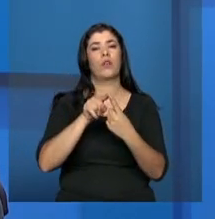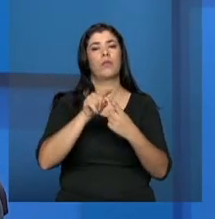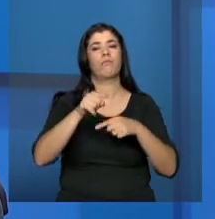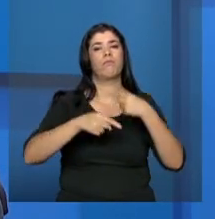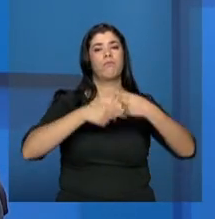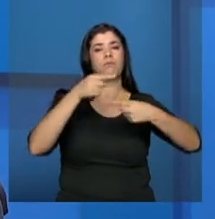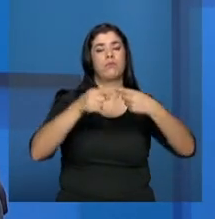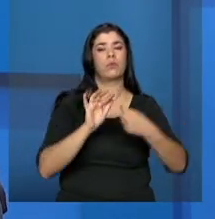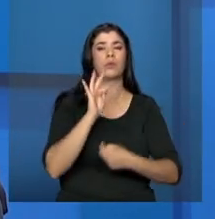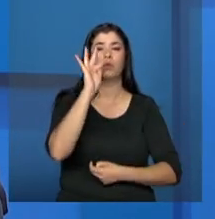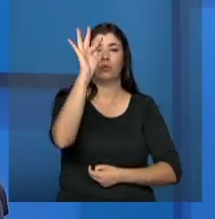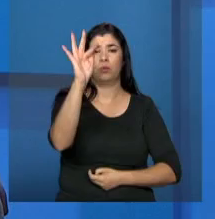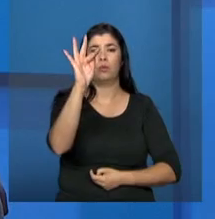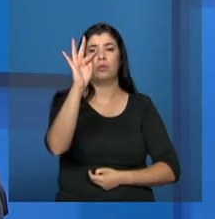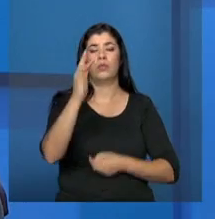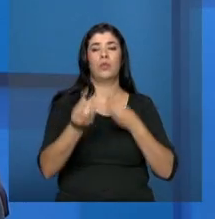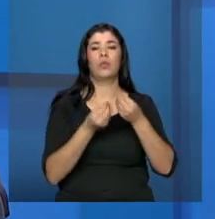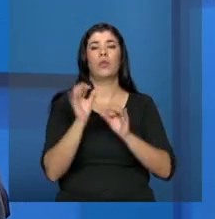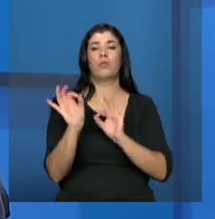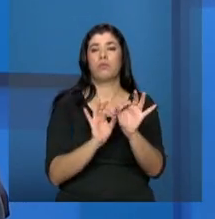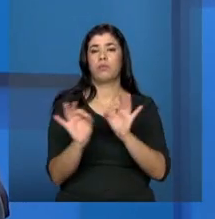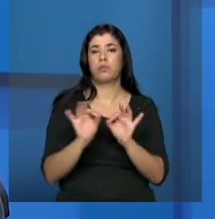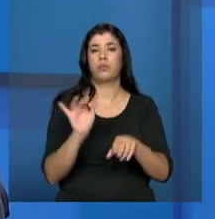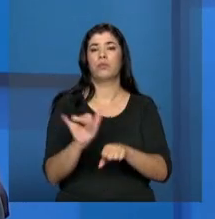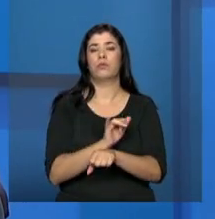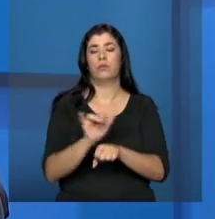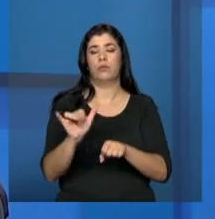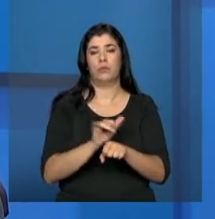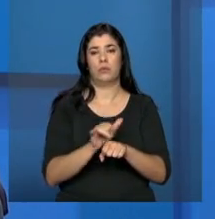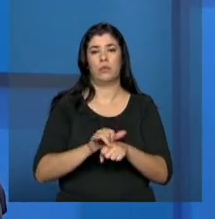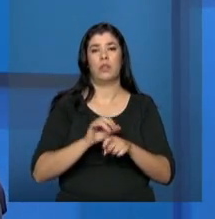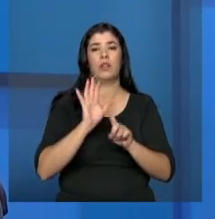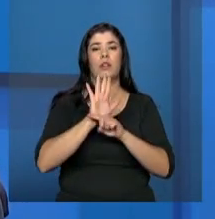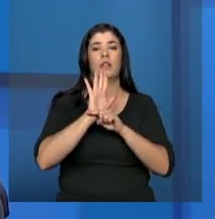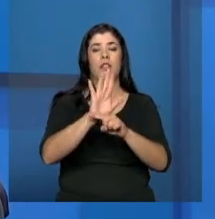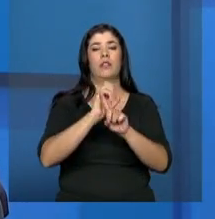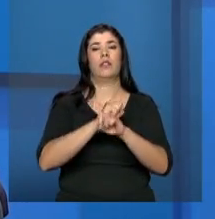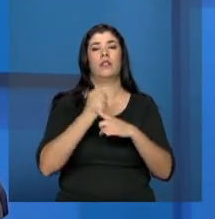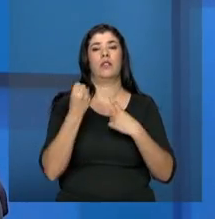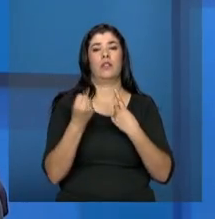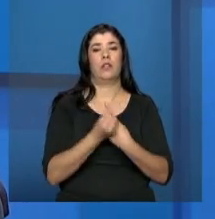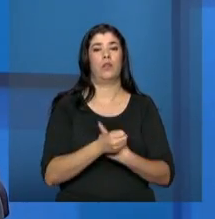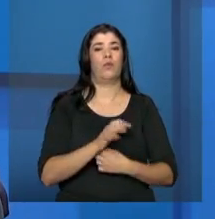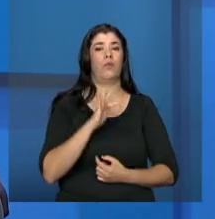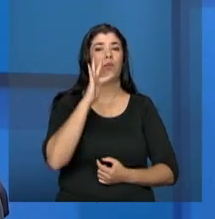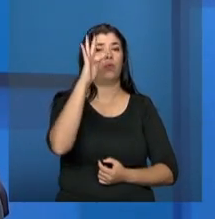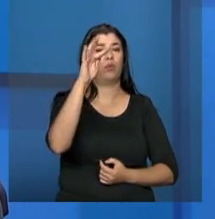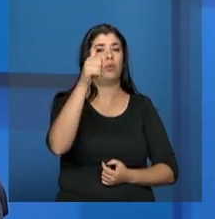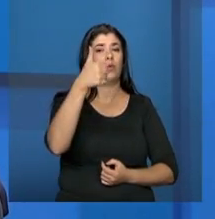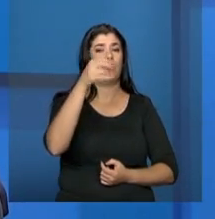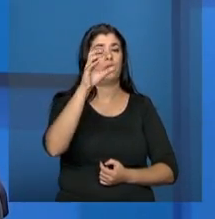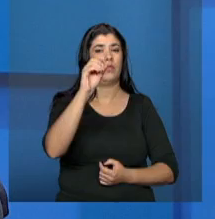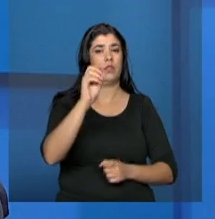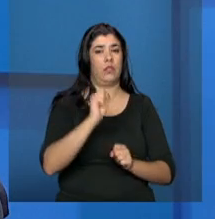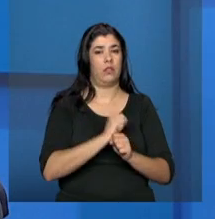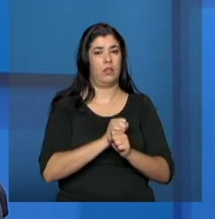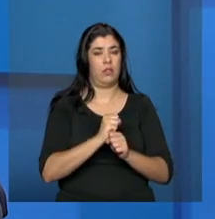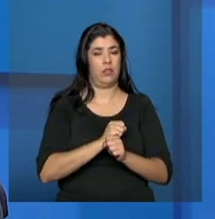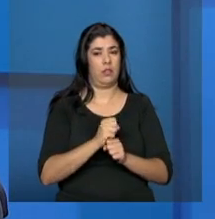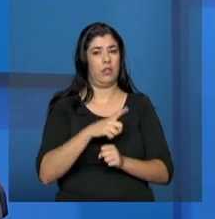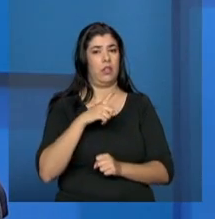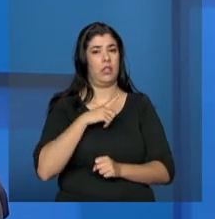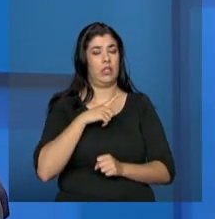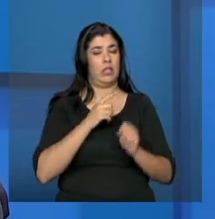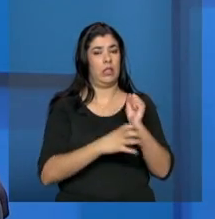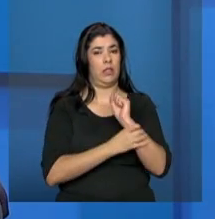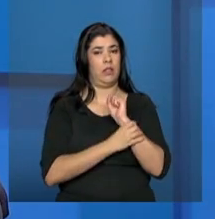estruturar e planejar a assistência social por mais 10 anos, assegurando aí uma convergência